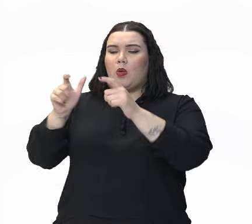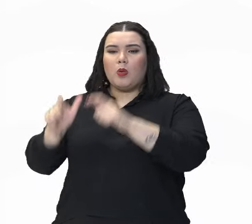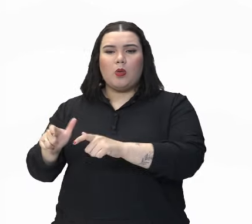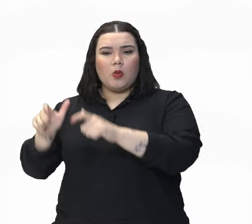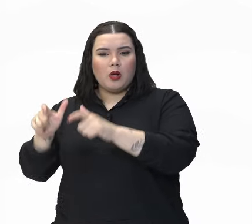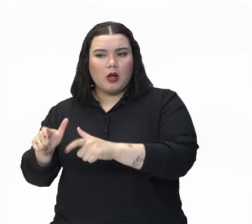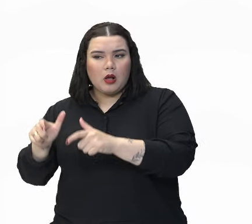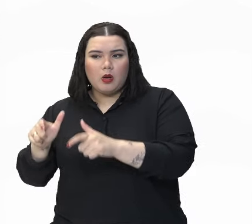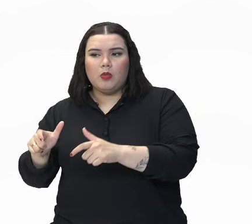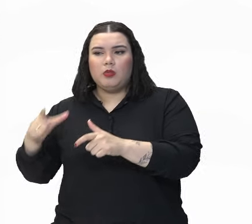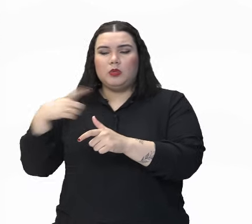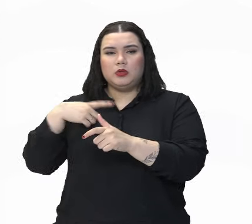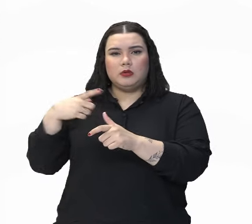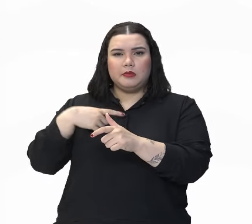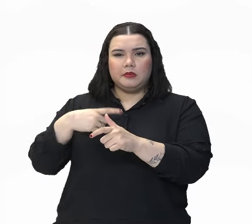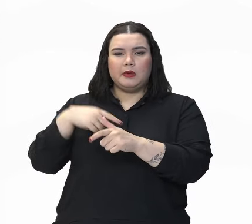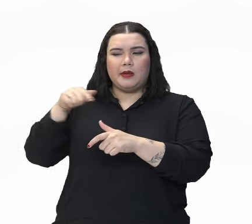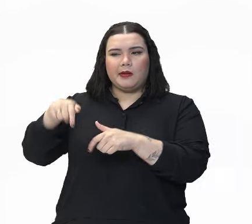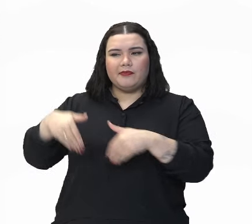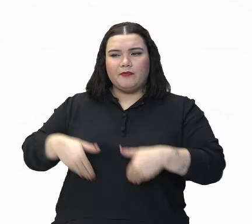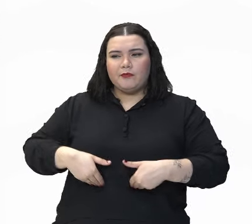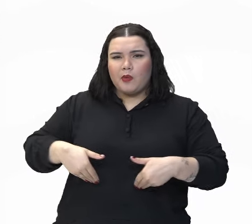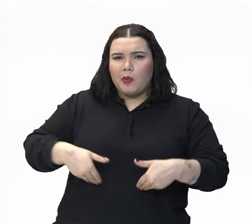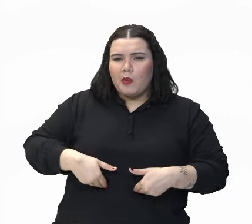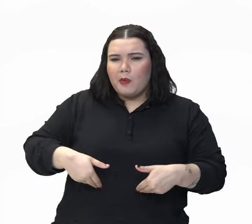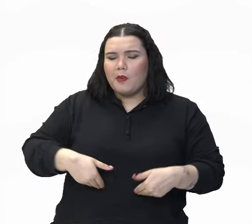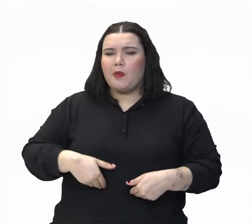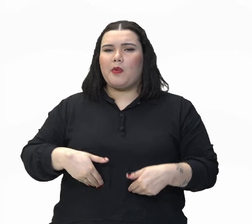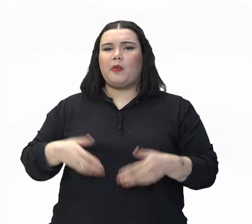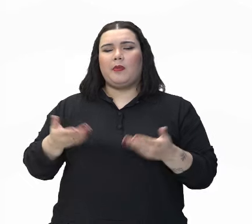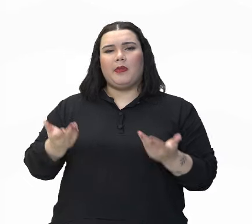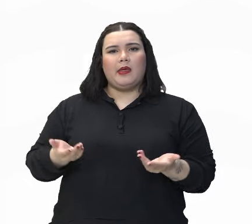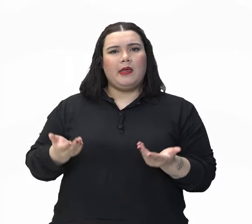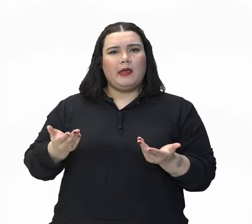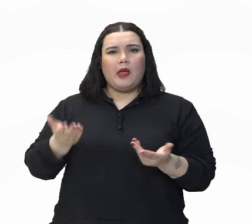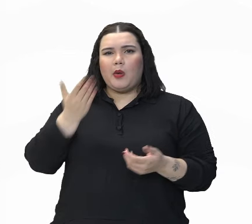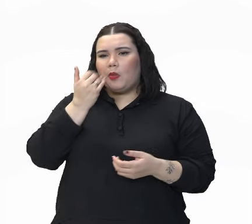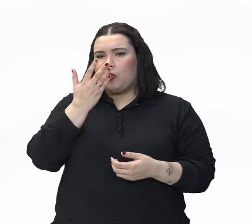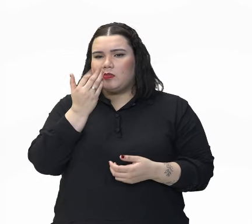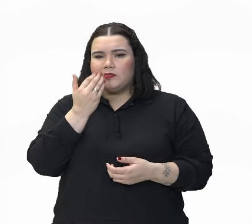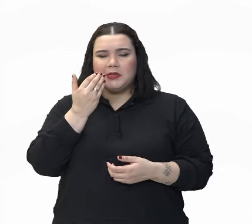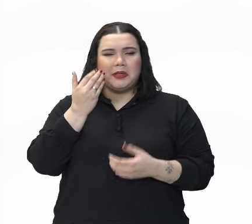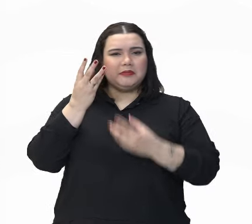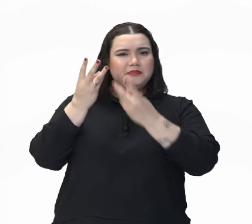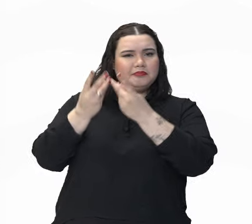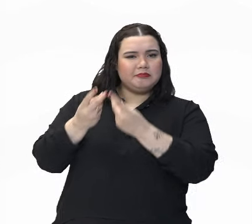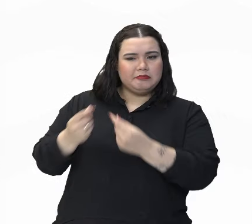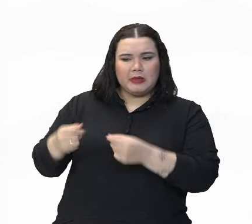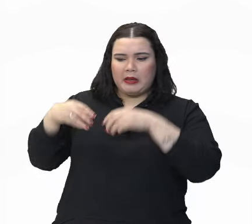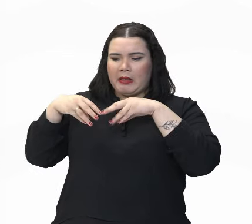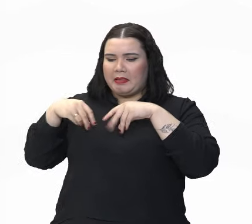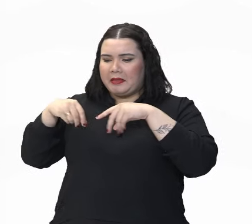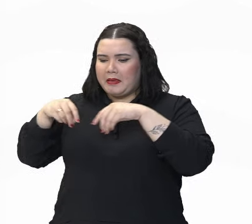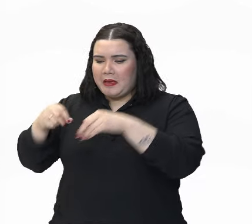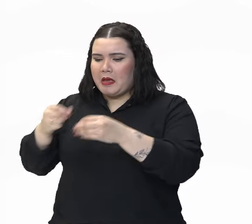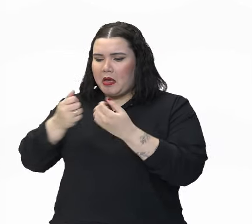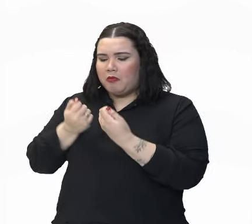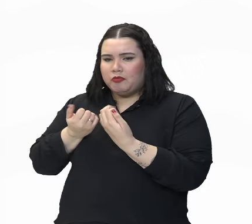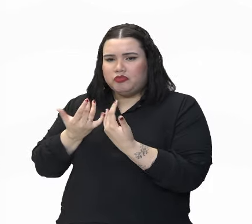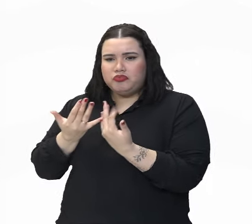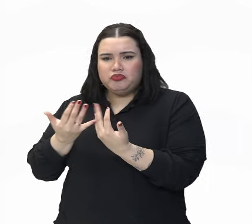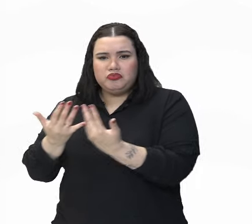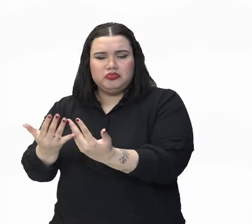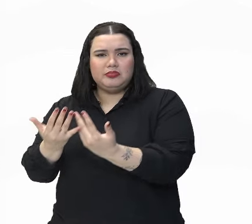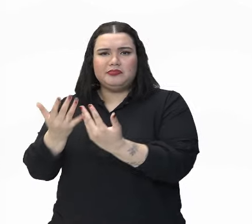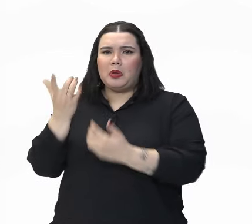apresenta muita fome, não tem comida, a terra seca, não tem onde